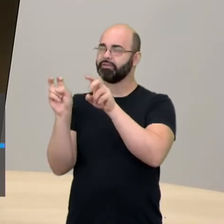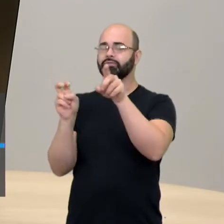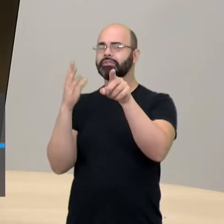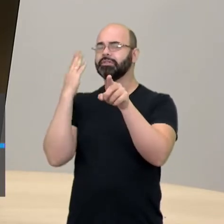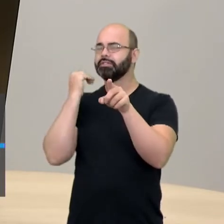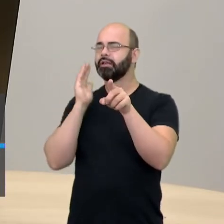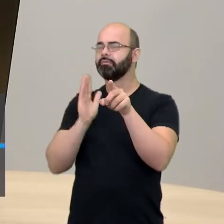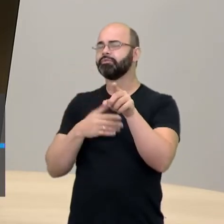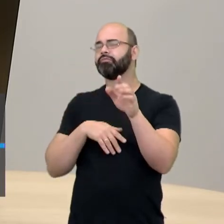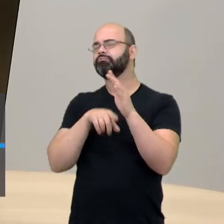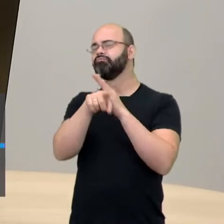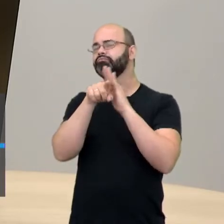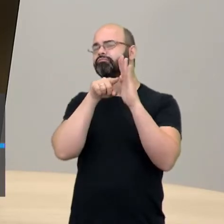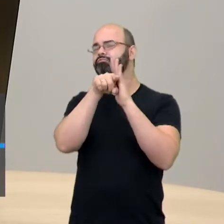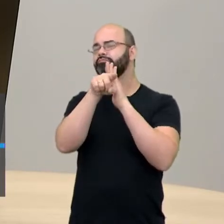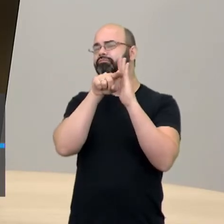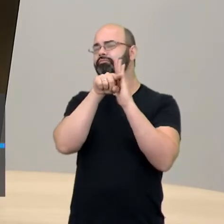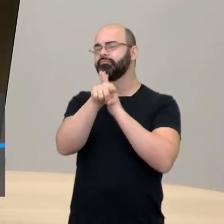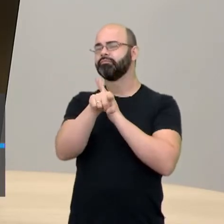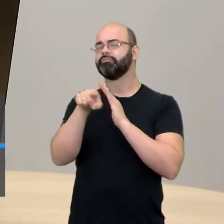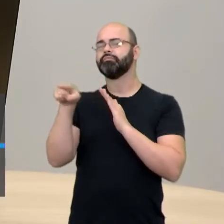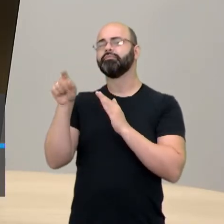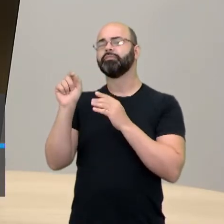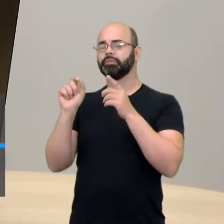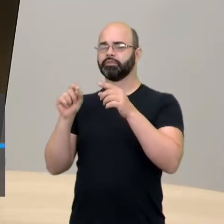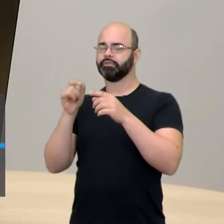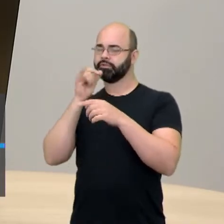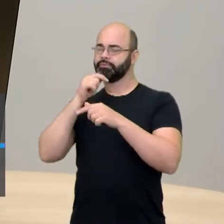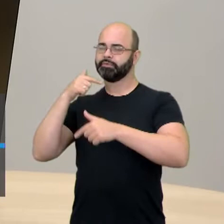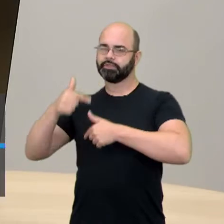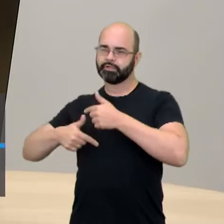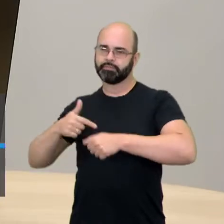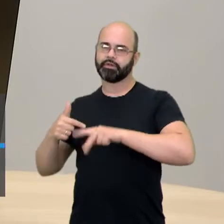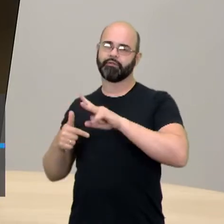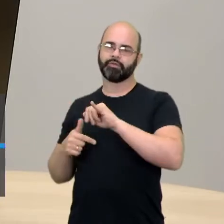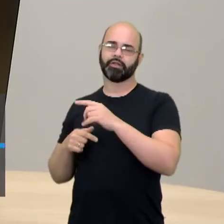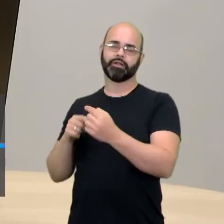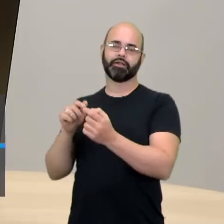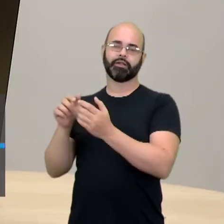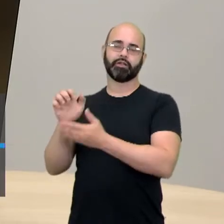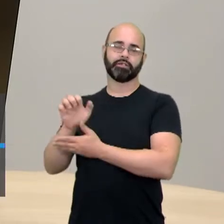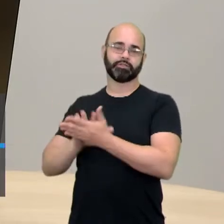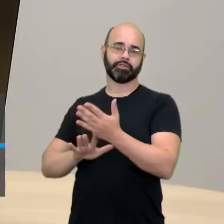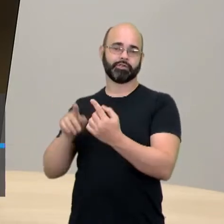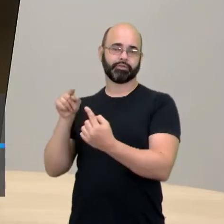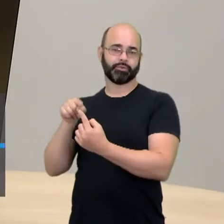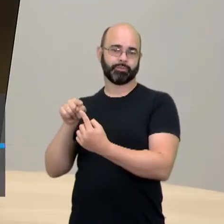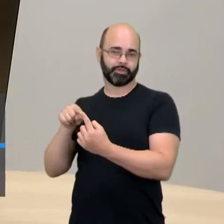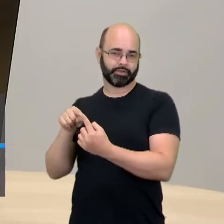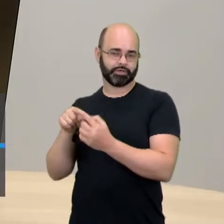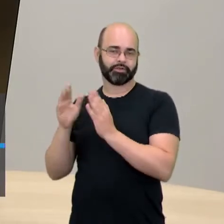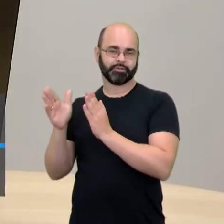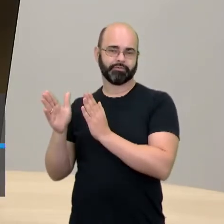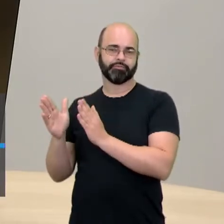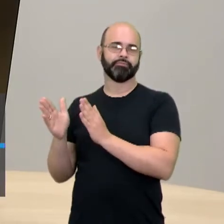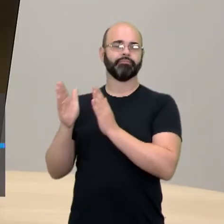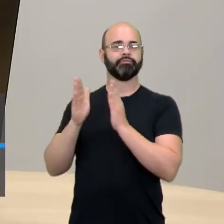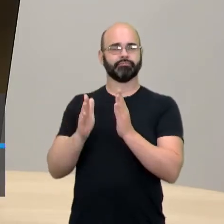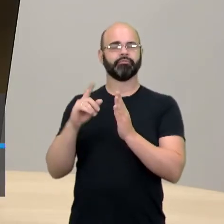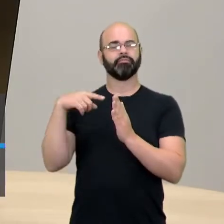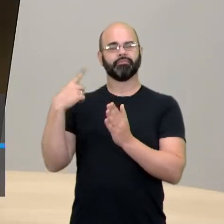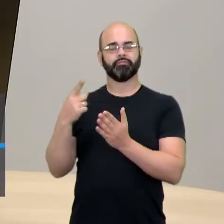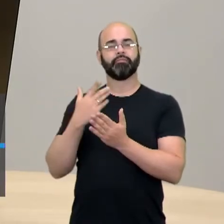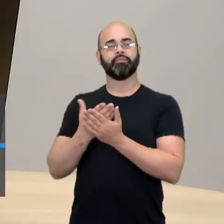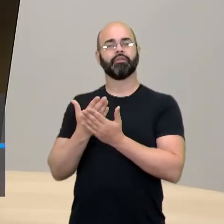que se trabalha, que se vai trabalhar naquela atividade. Depois, gente teve aí mais uma série de aulas